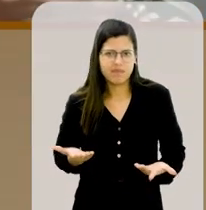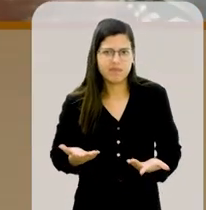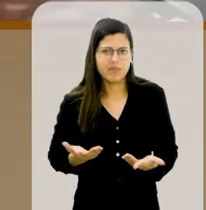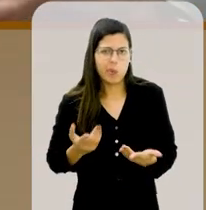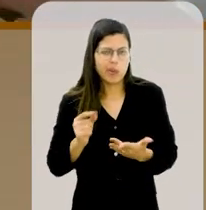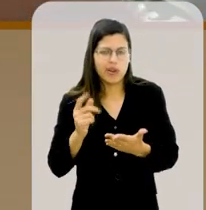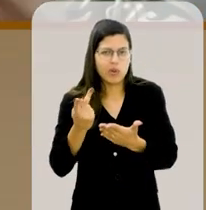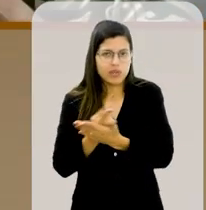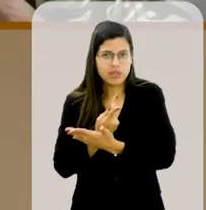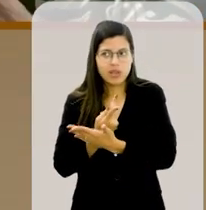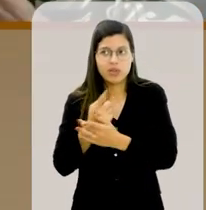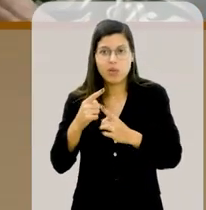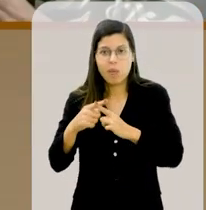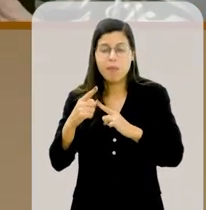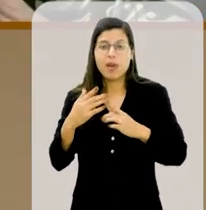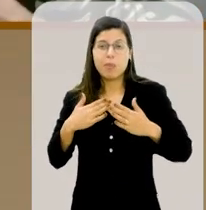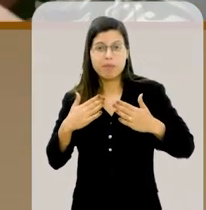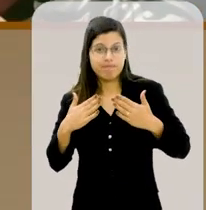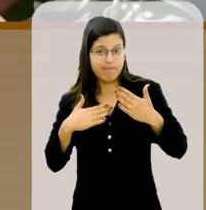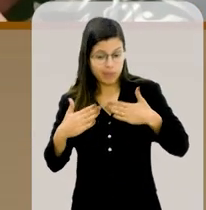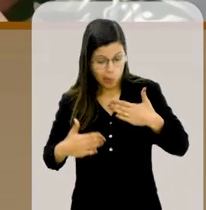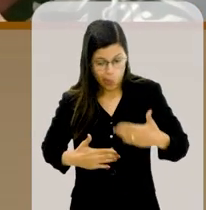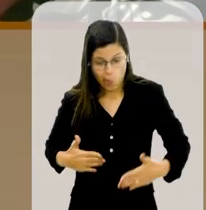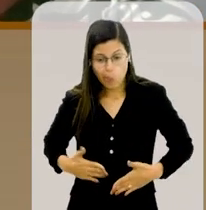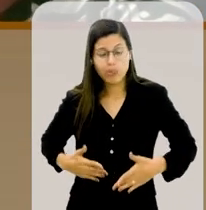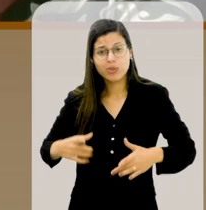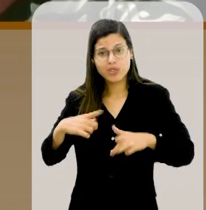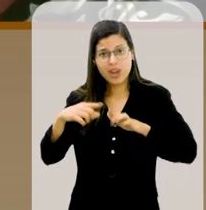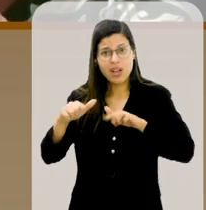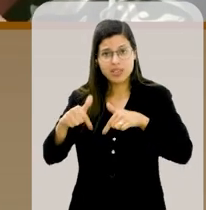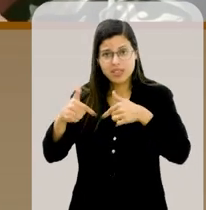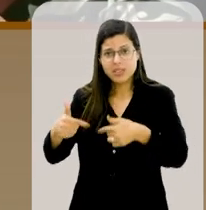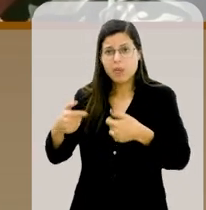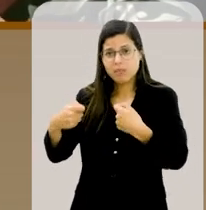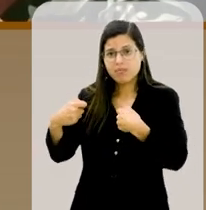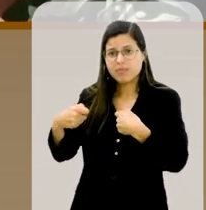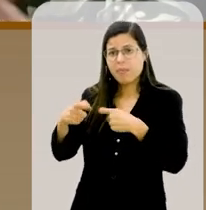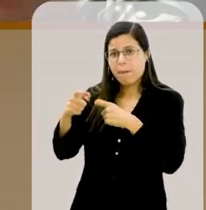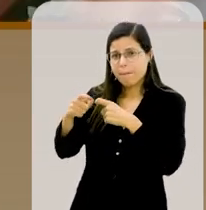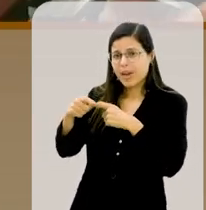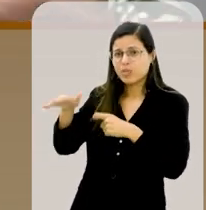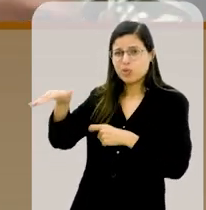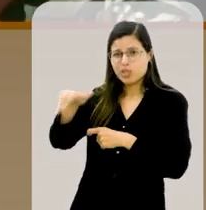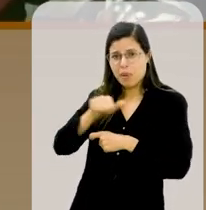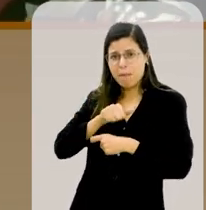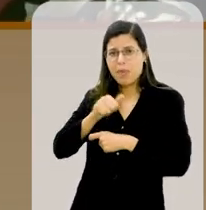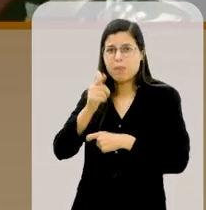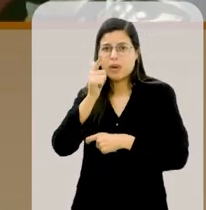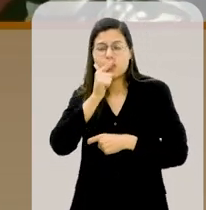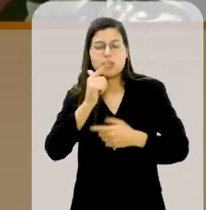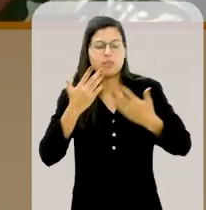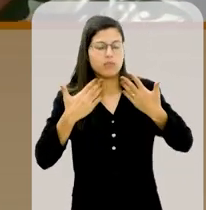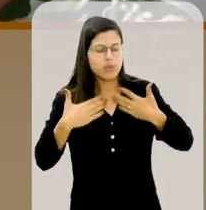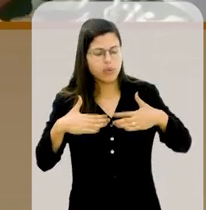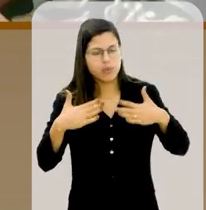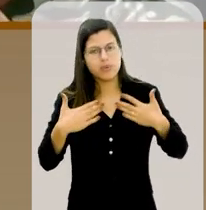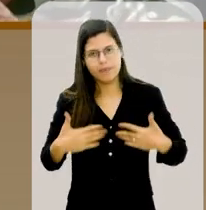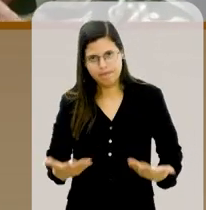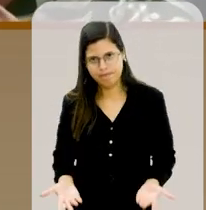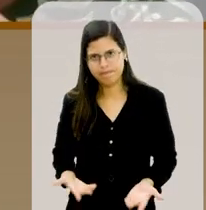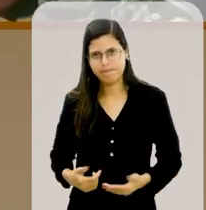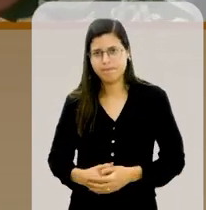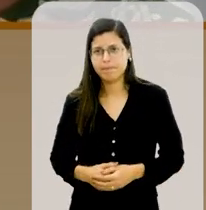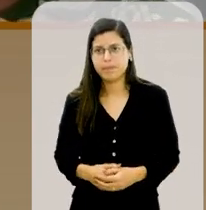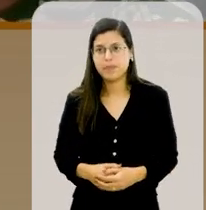Mas, o meu organismo reagia quando ele saía e o platonista ia ser chamado para poder me acalmar. E aí,